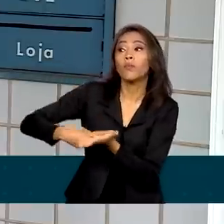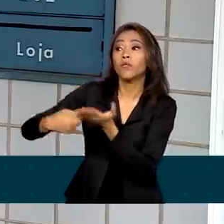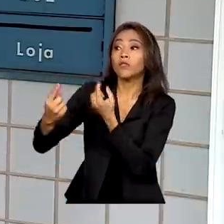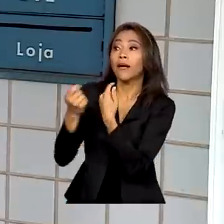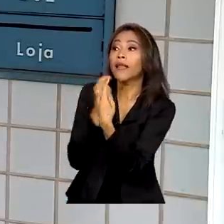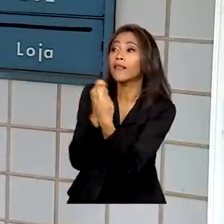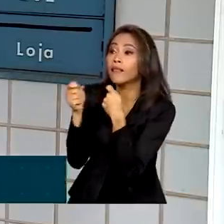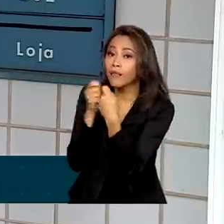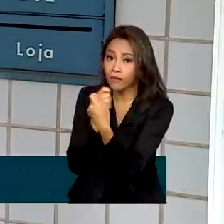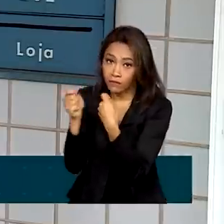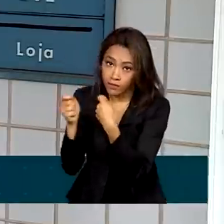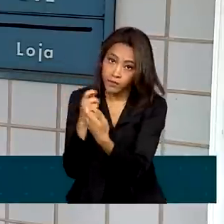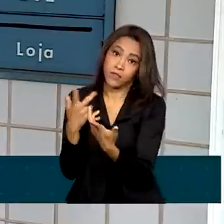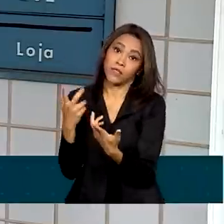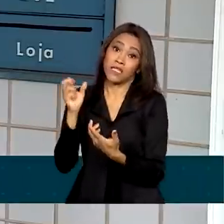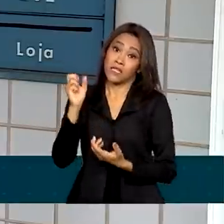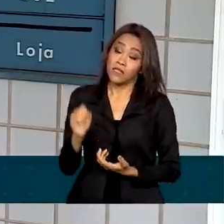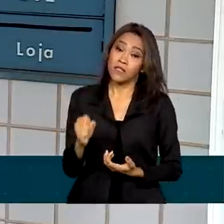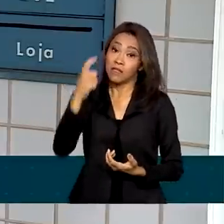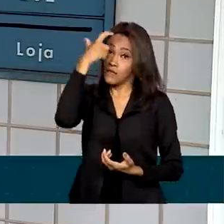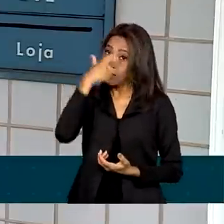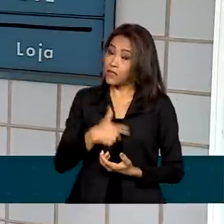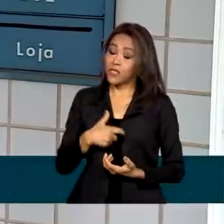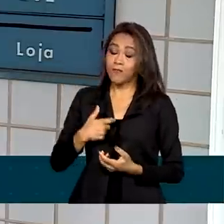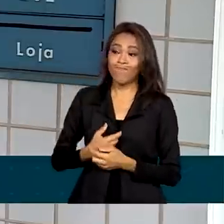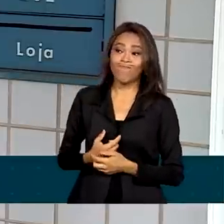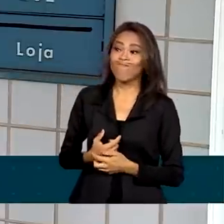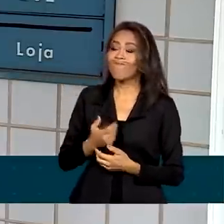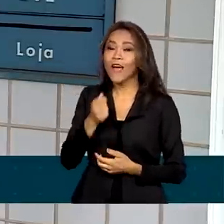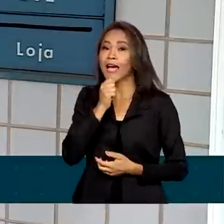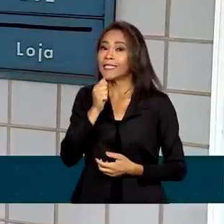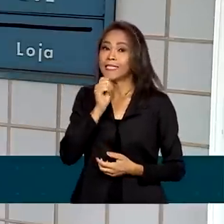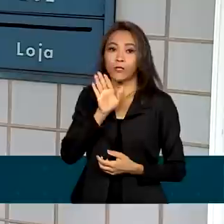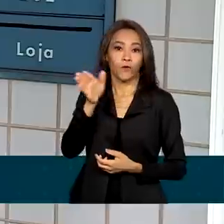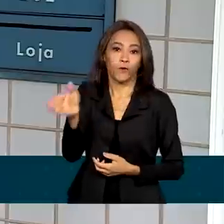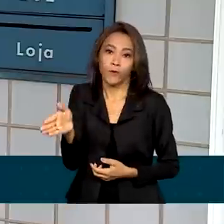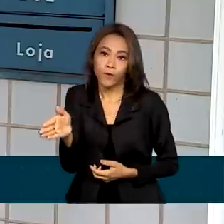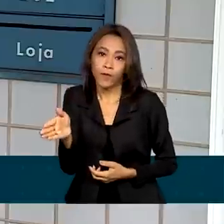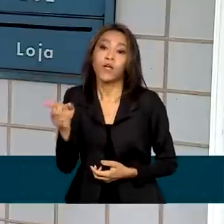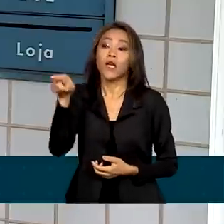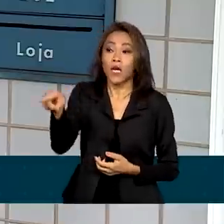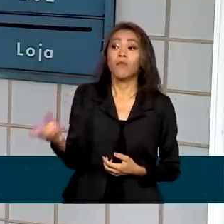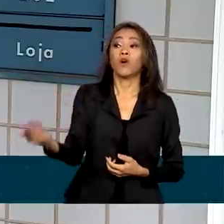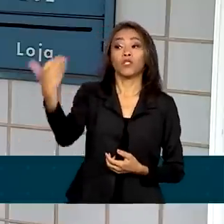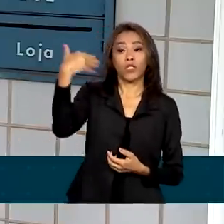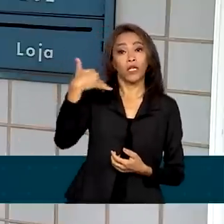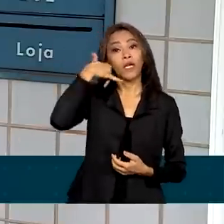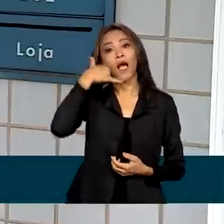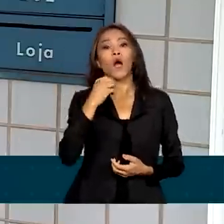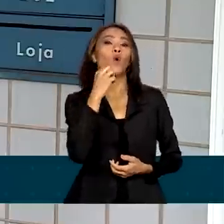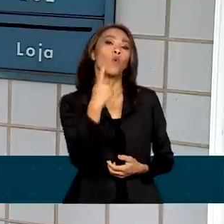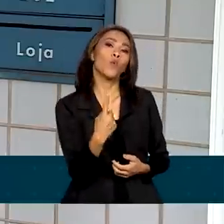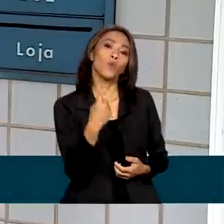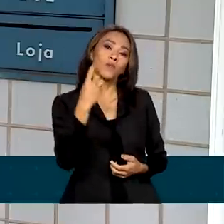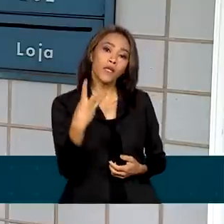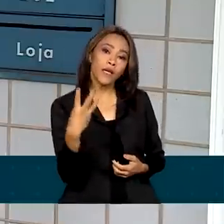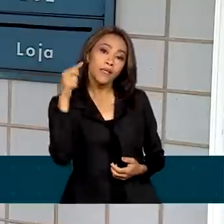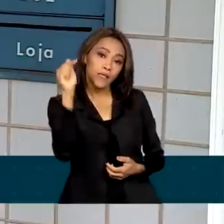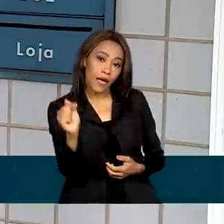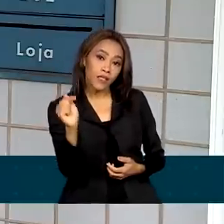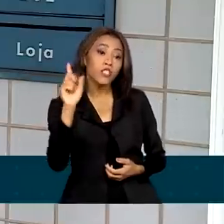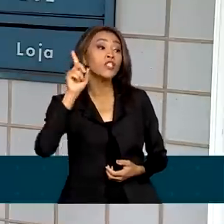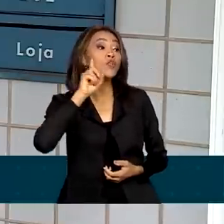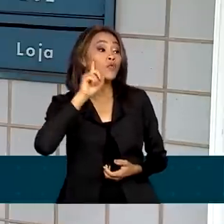entrevista. Caso o recenseador não tenha passado, o cidadão pode ligar para o número 137 e